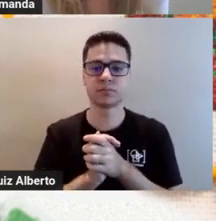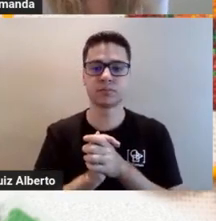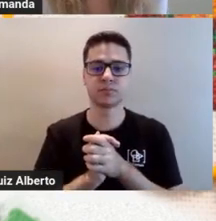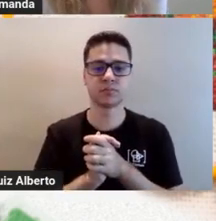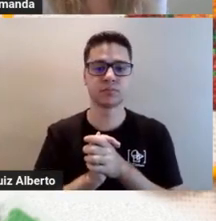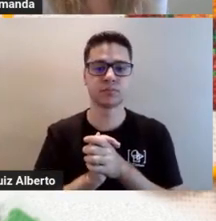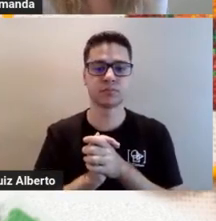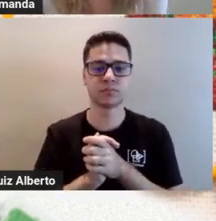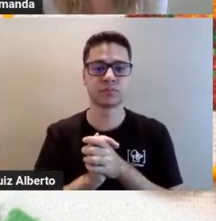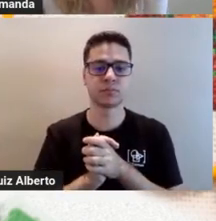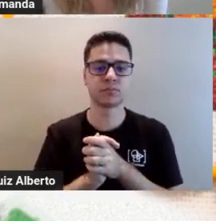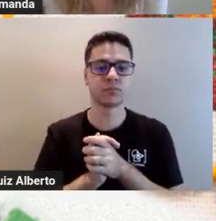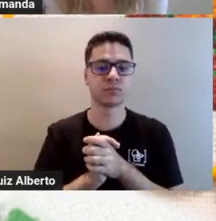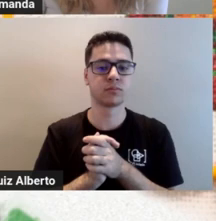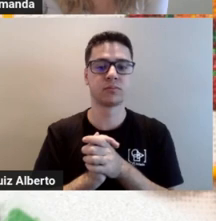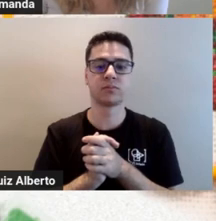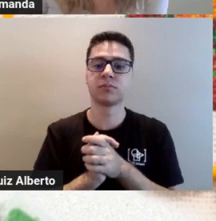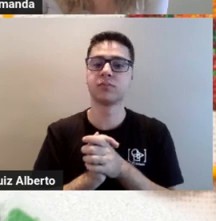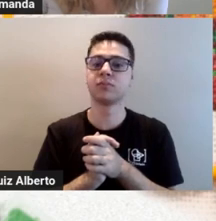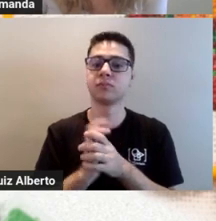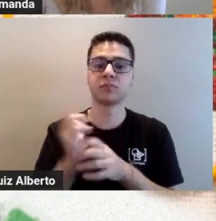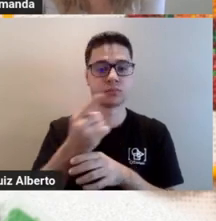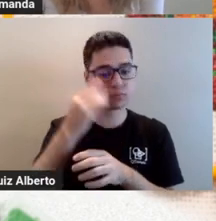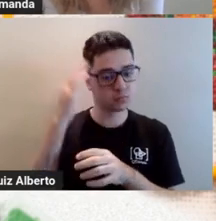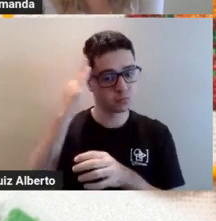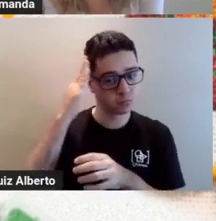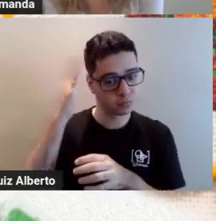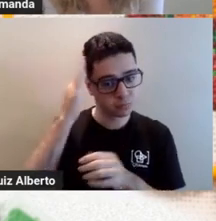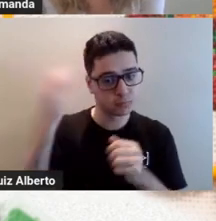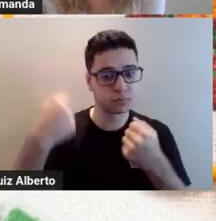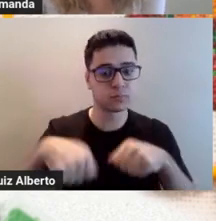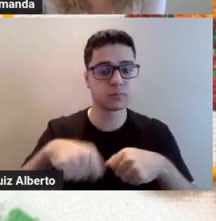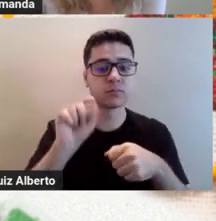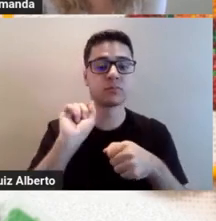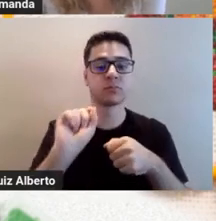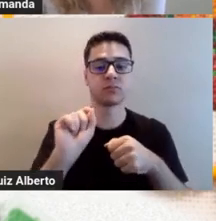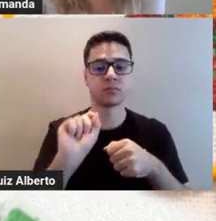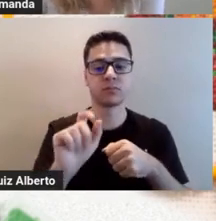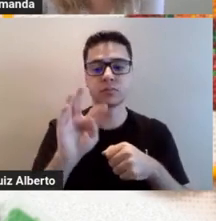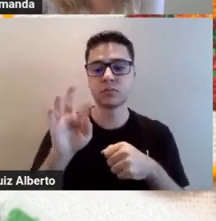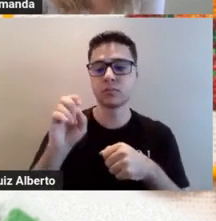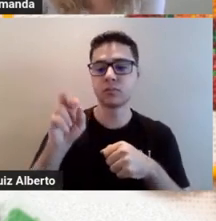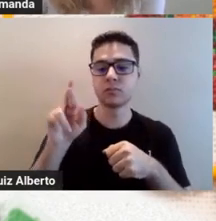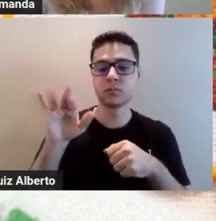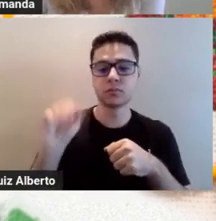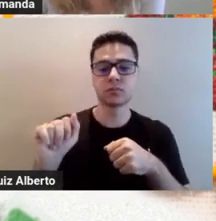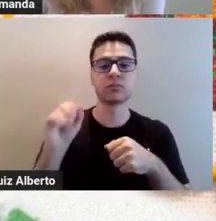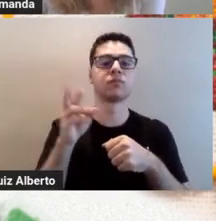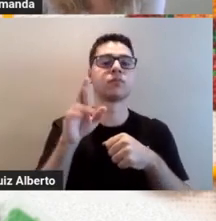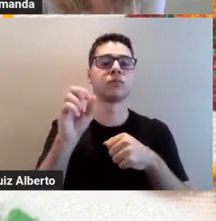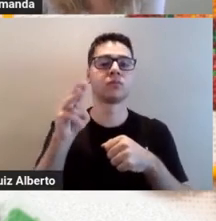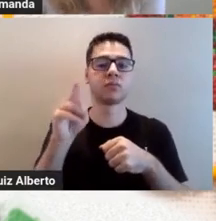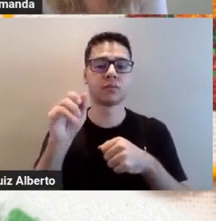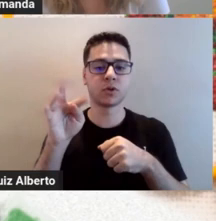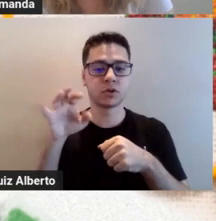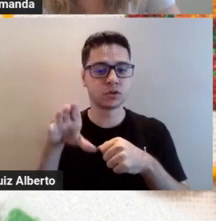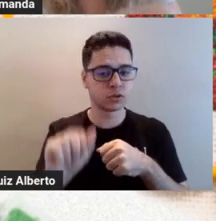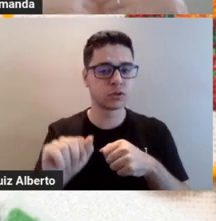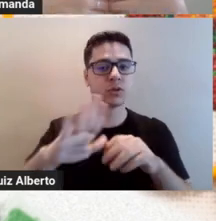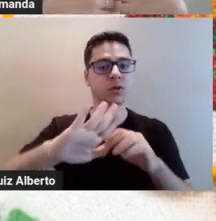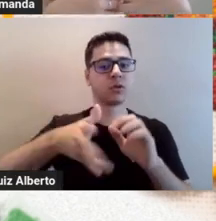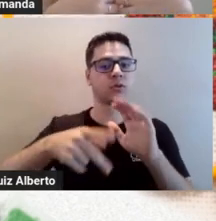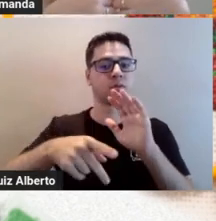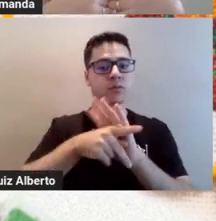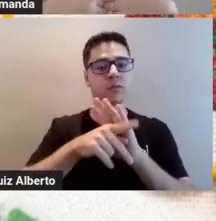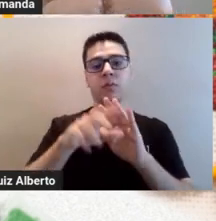E aí, a gente precisa entender um pouquinho sobre a teoria cromática para poder trabalhar com o bordado de agulha. Porque,